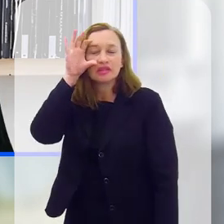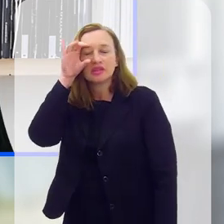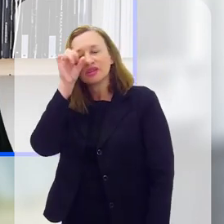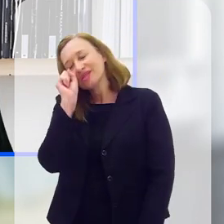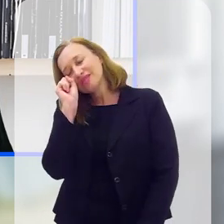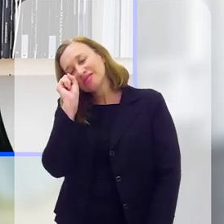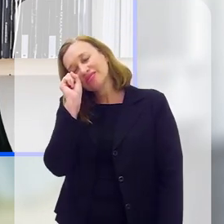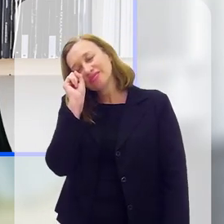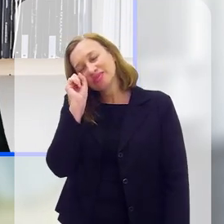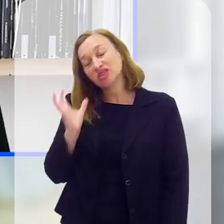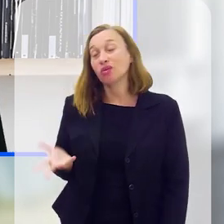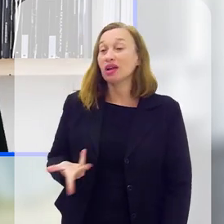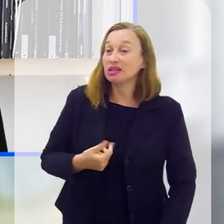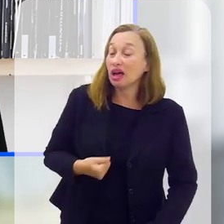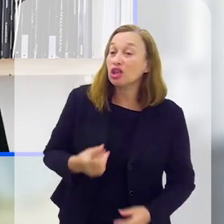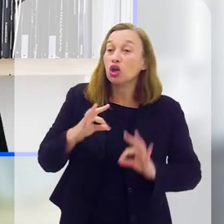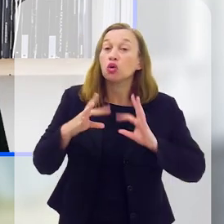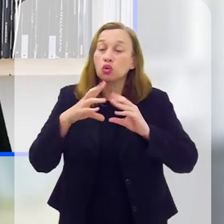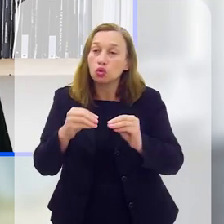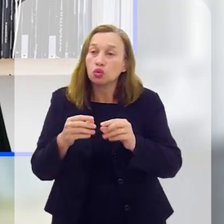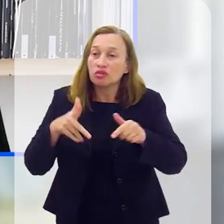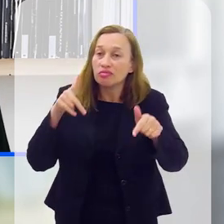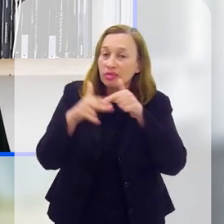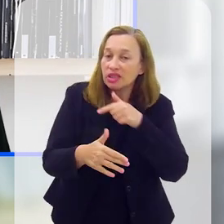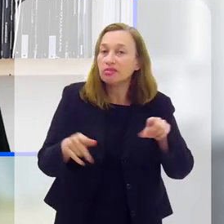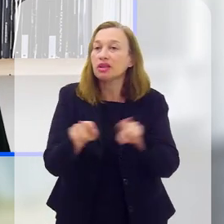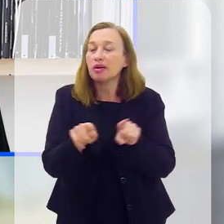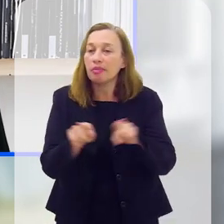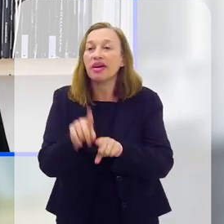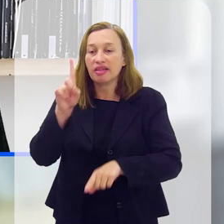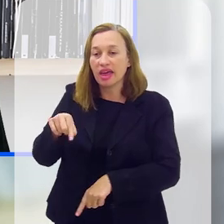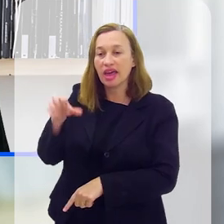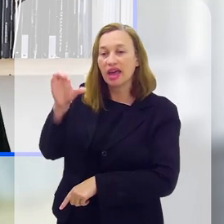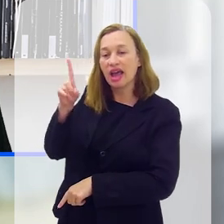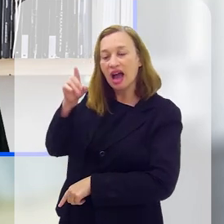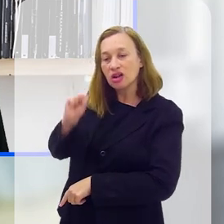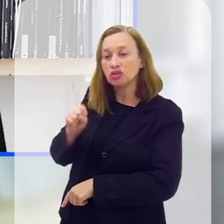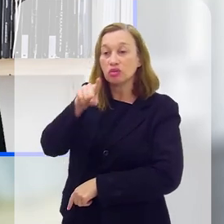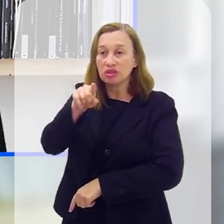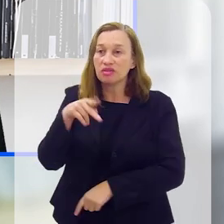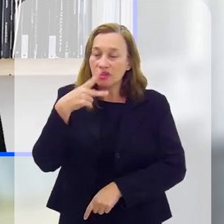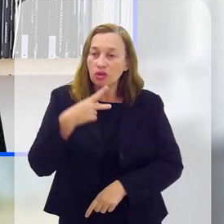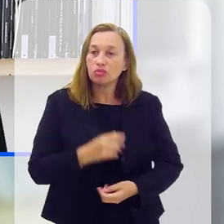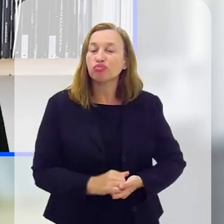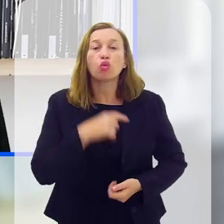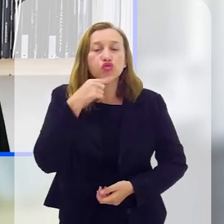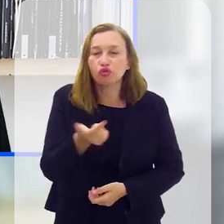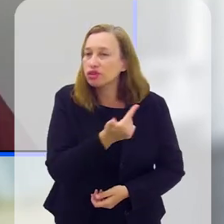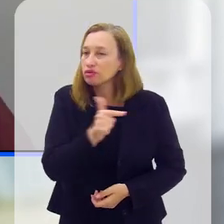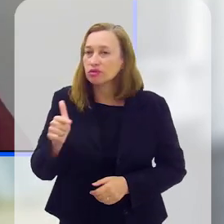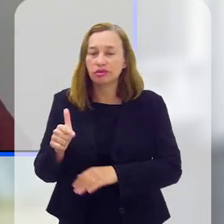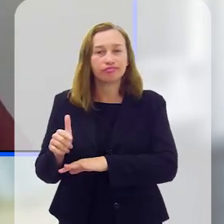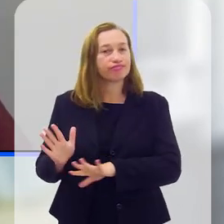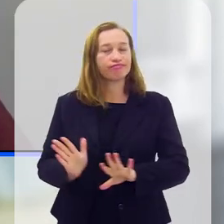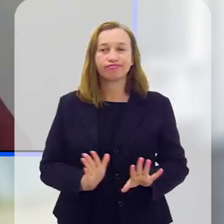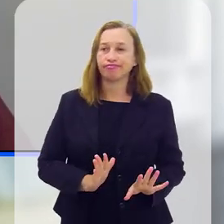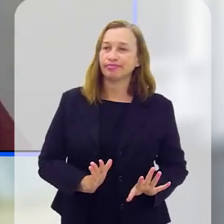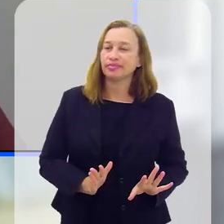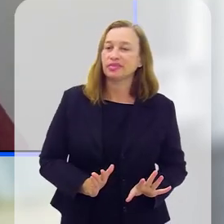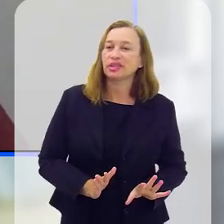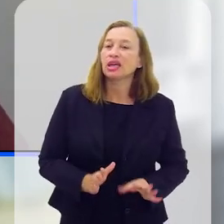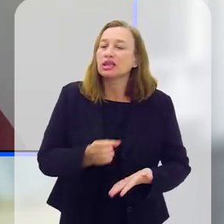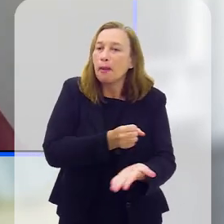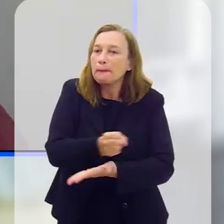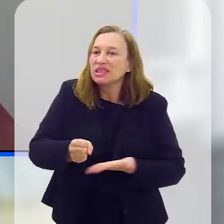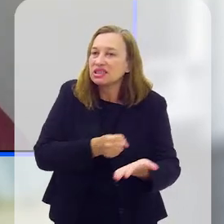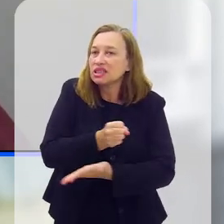sono de qualidade, então, assim, acho que tudo isso deve interferir também, né, Carlos, como você mesmo falou. Eu não tenho a menor dúvida, a